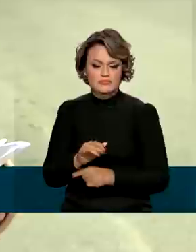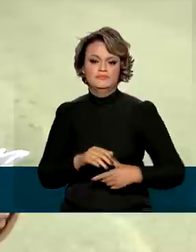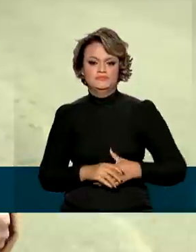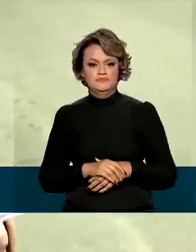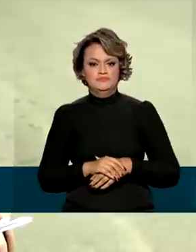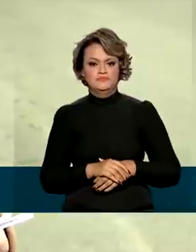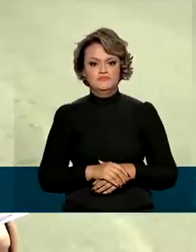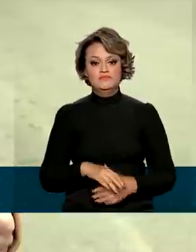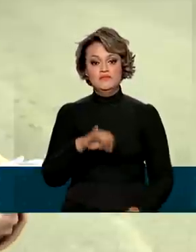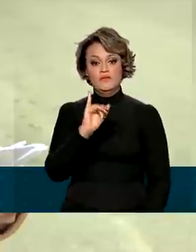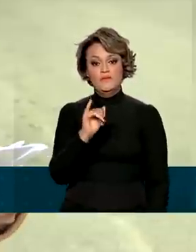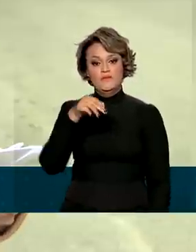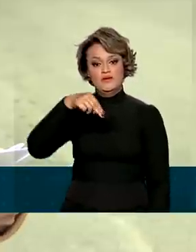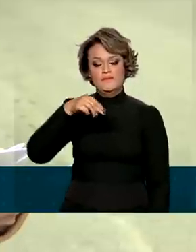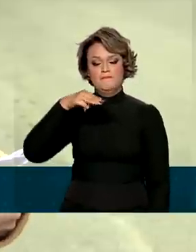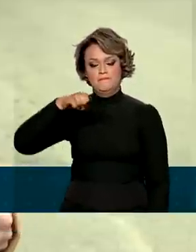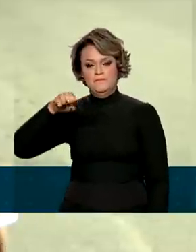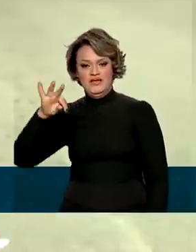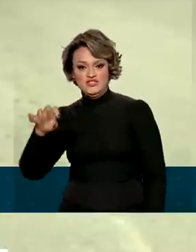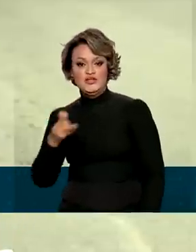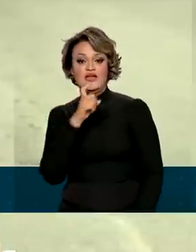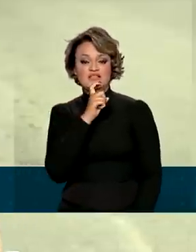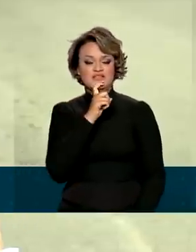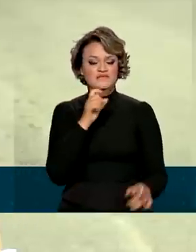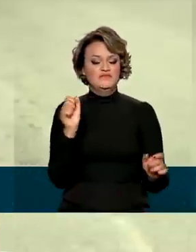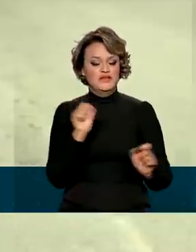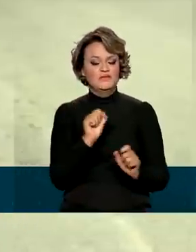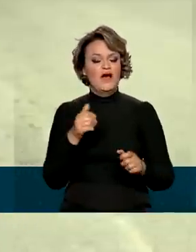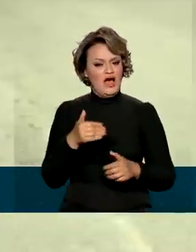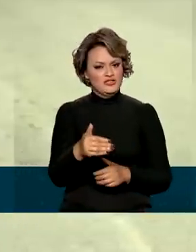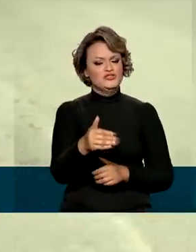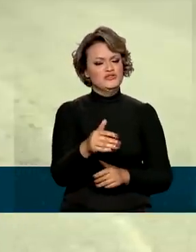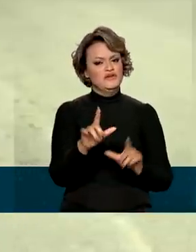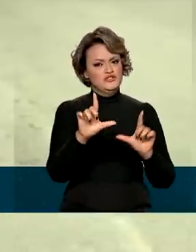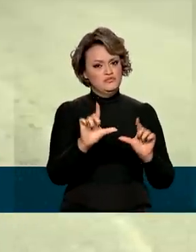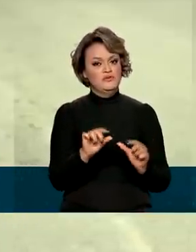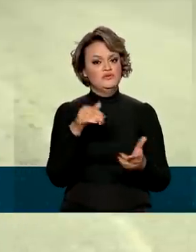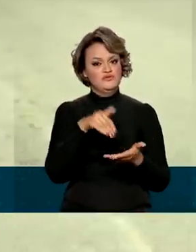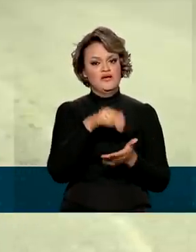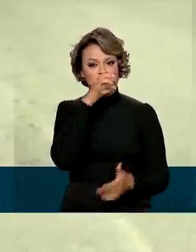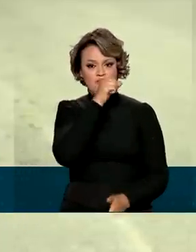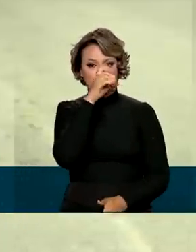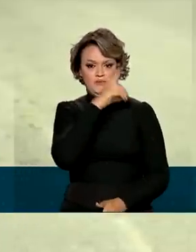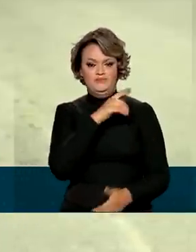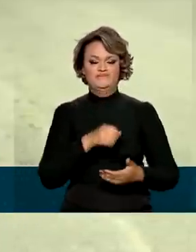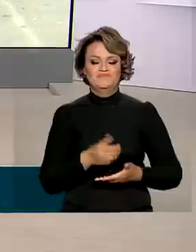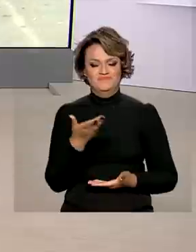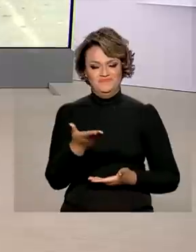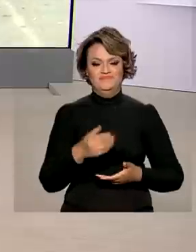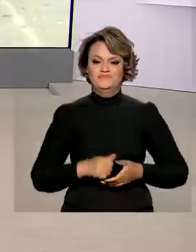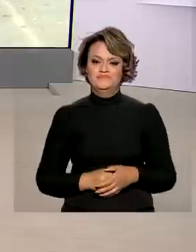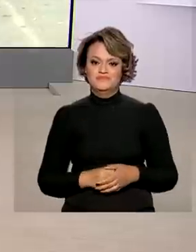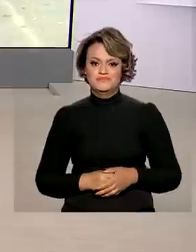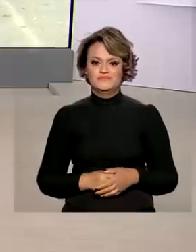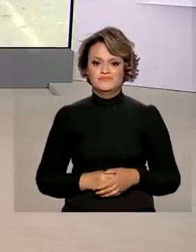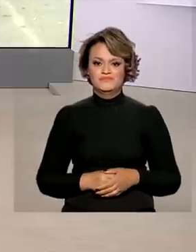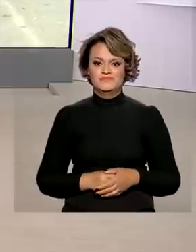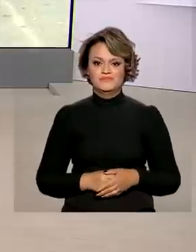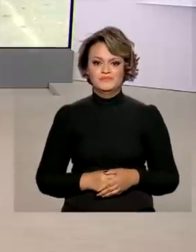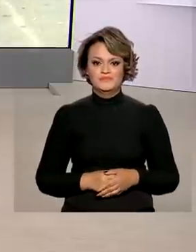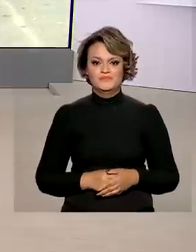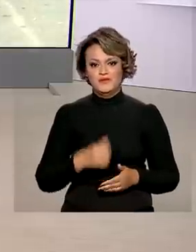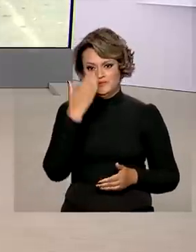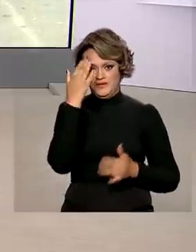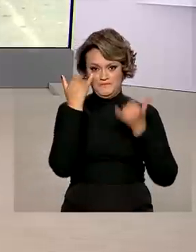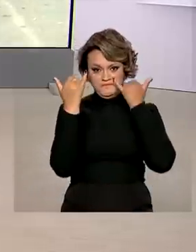E segundo o IMET, esse frio intenso deve perder força só no fim de semana. Voltamos ao estúdio. Obrigada,